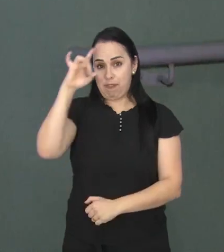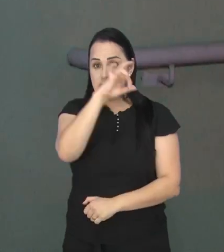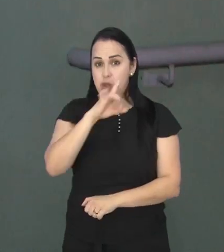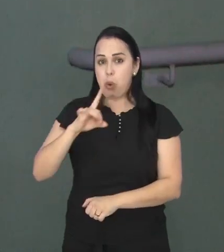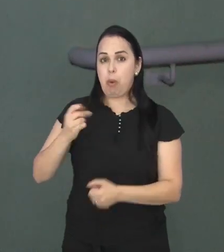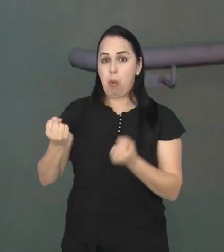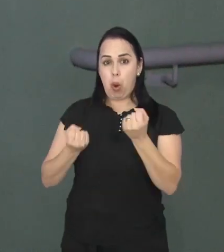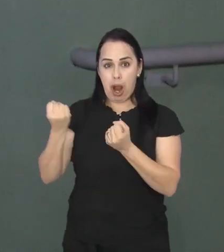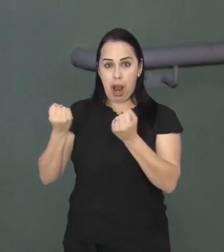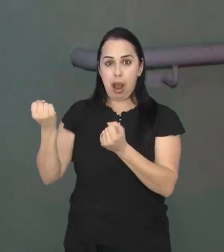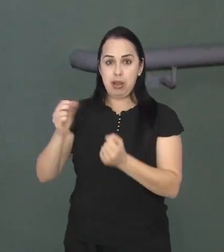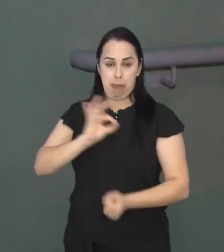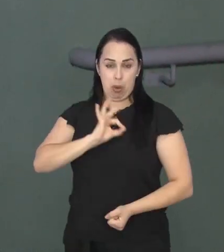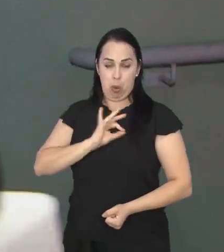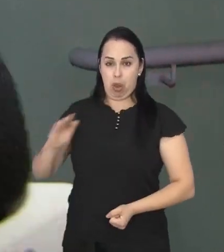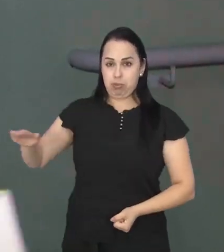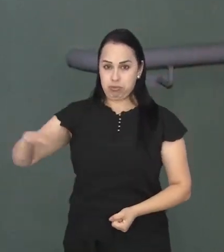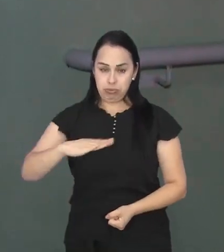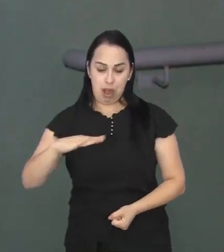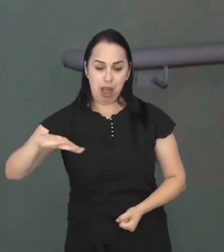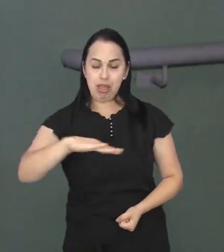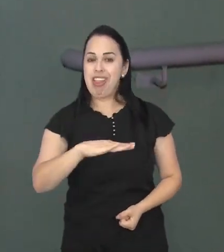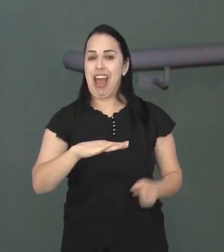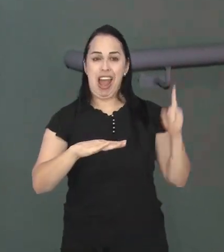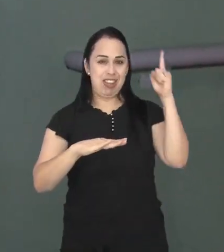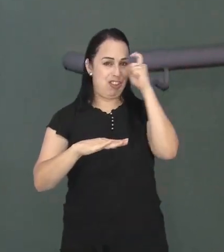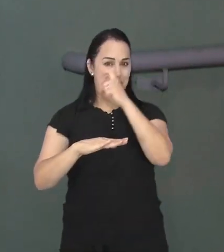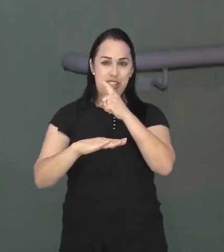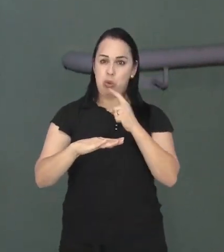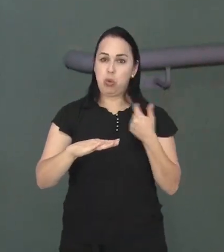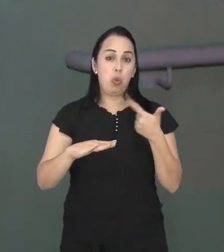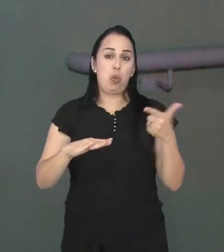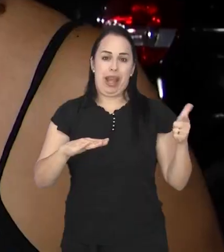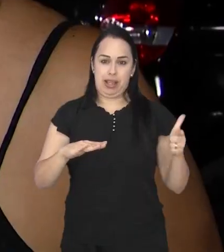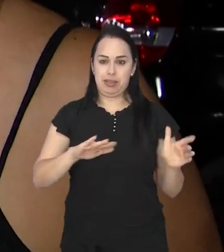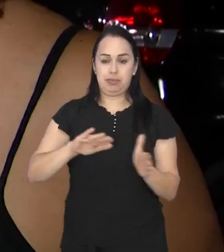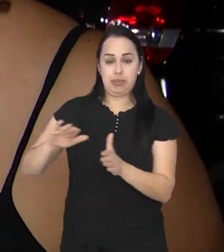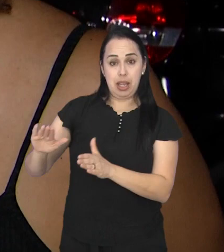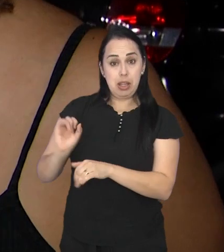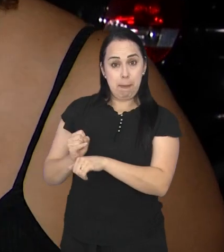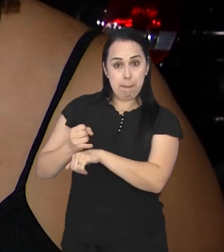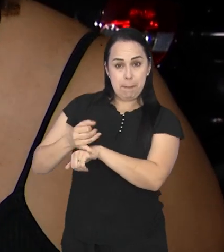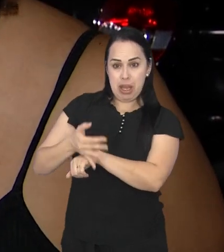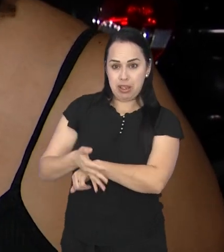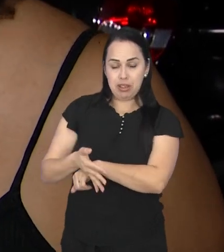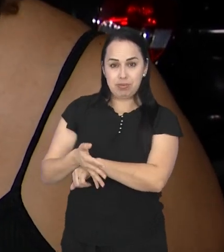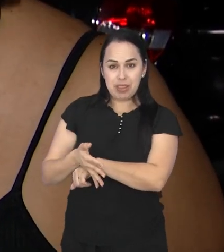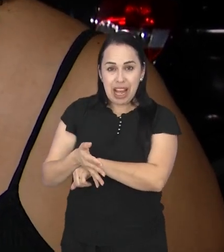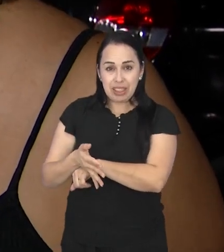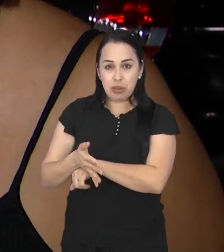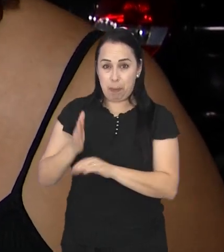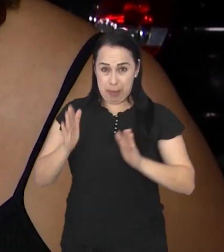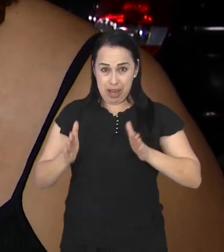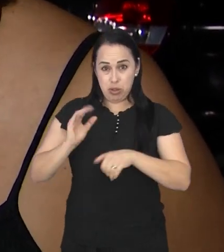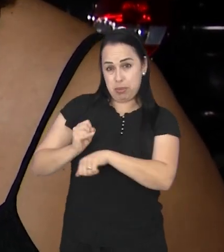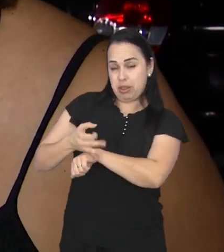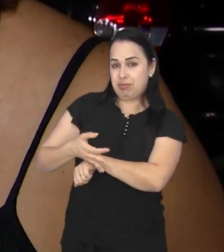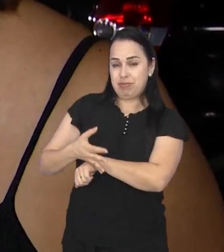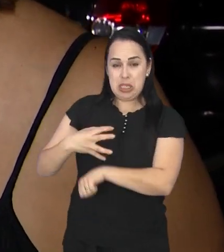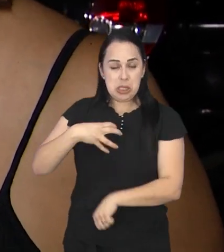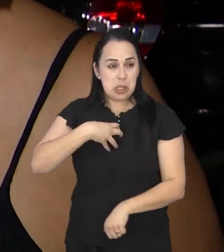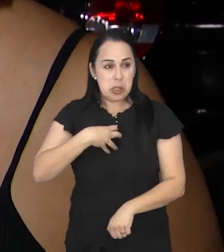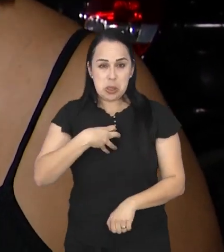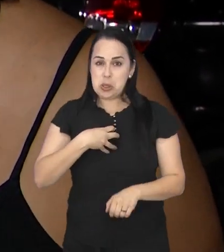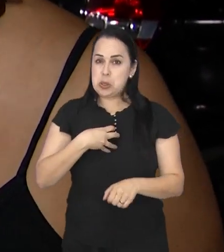difícil o cara ver uma viatura aqui na frente do pronto-socorro. Qualquer hora que você vier, nunca tem. Quando é de madrugada, eu não me sinto segura.